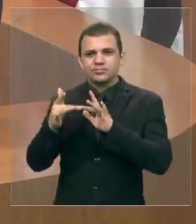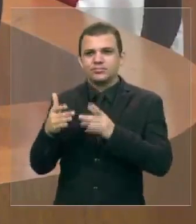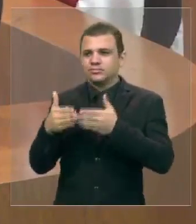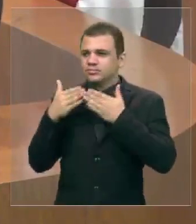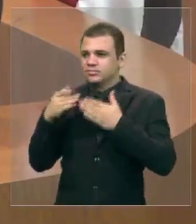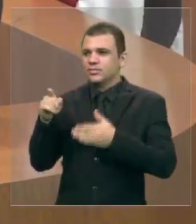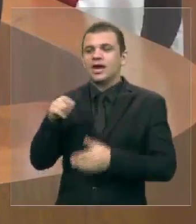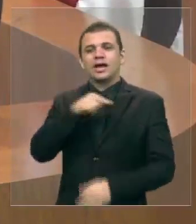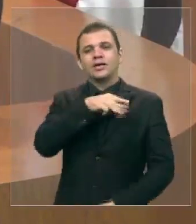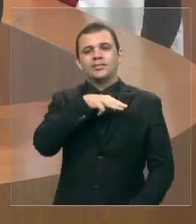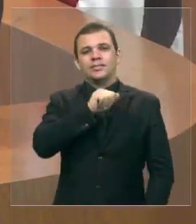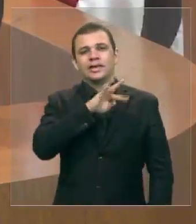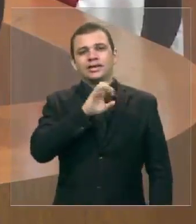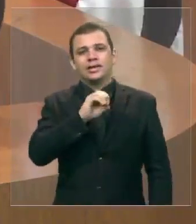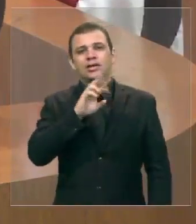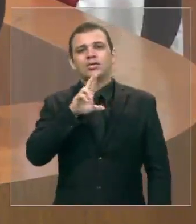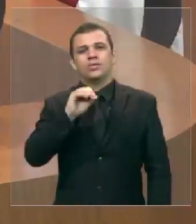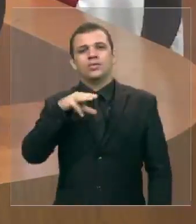receber um circuito desse.